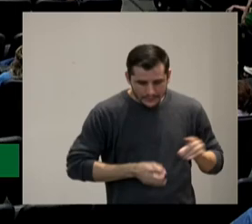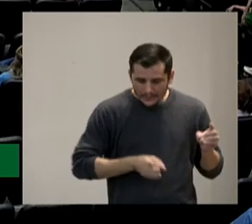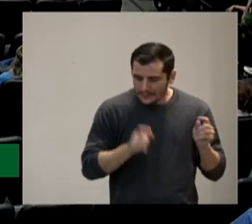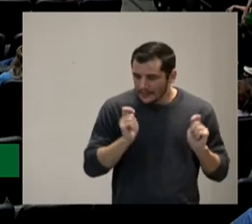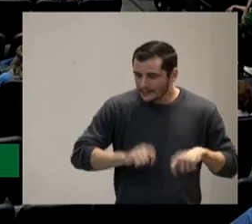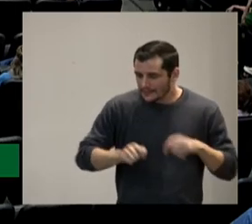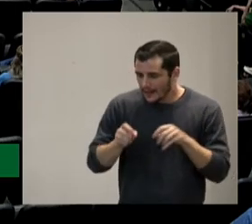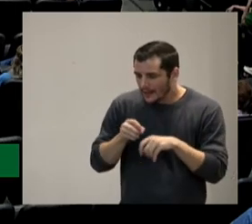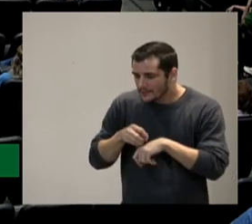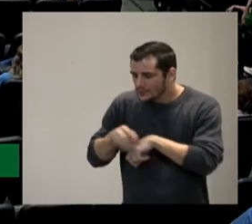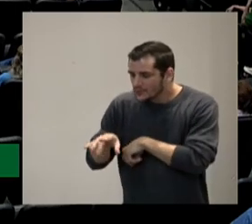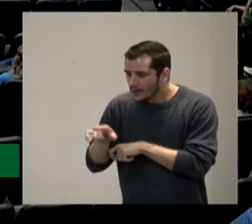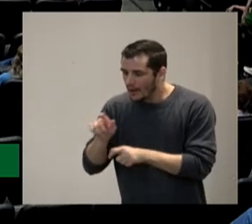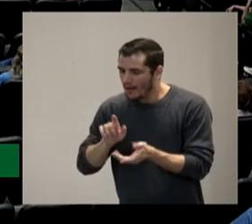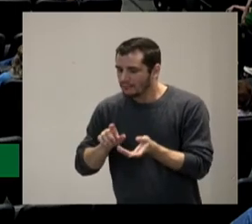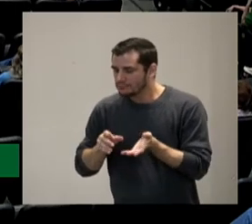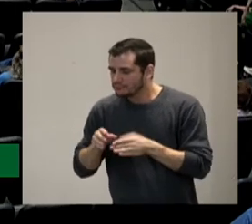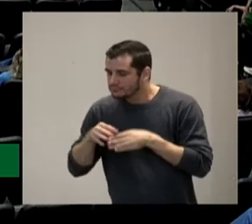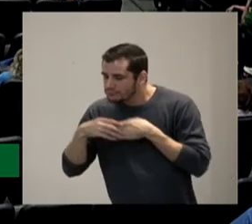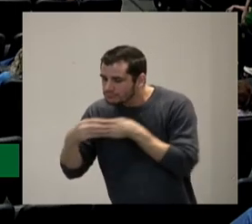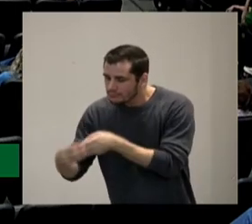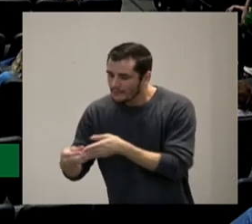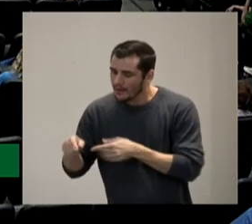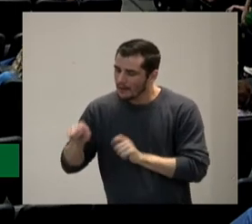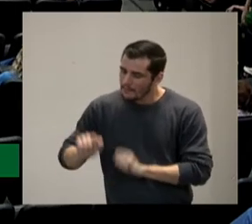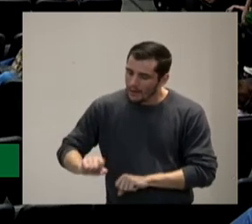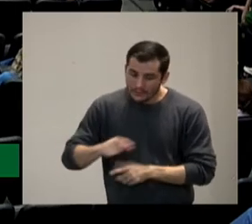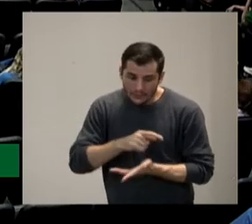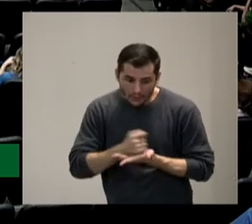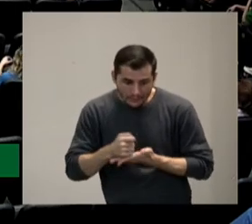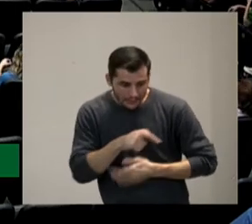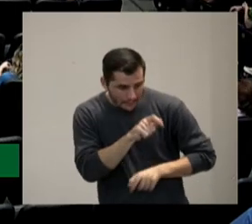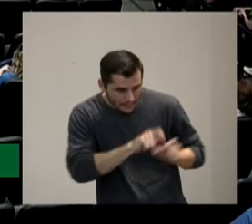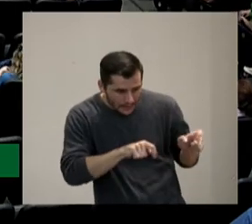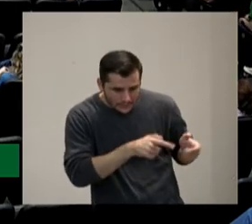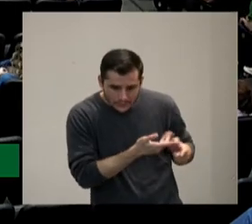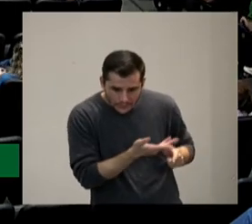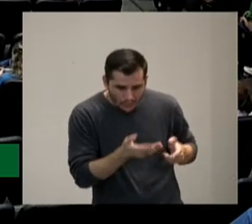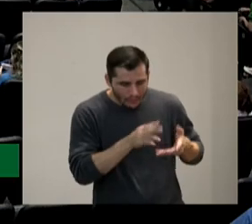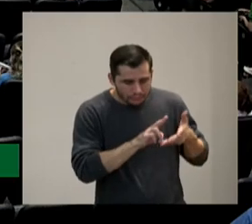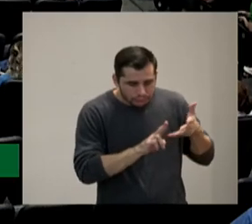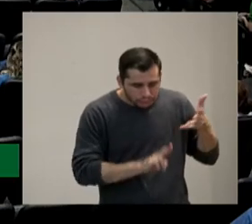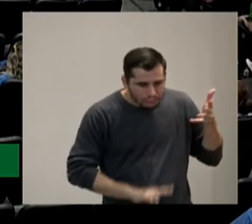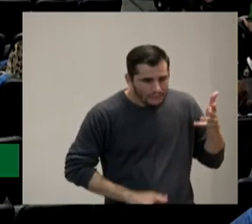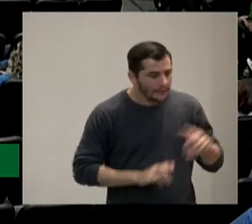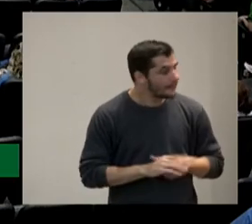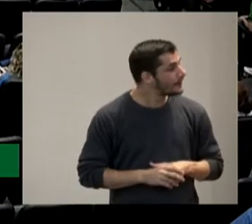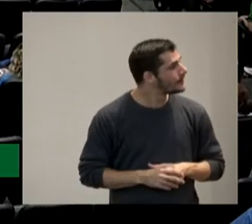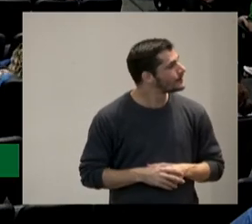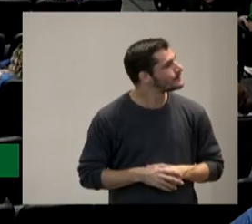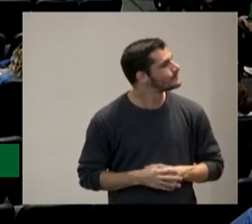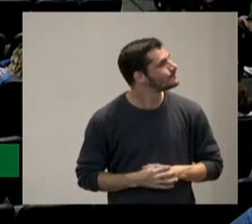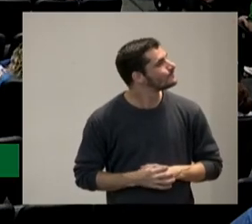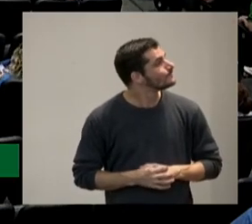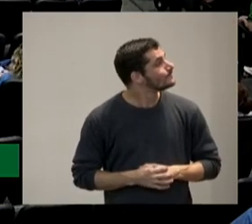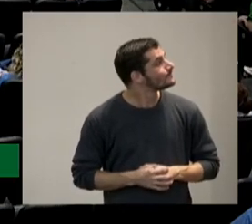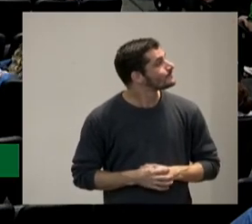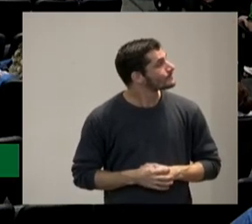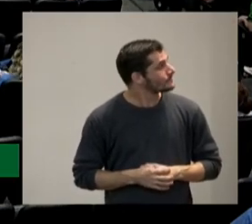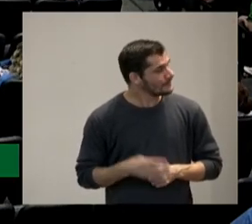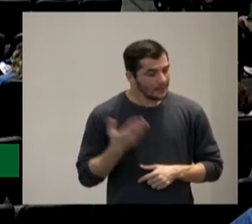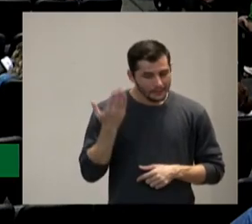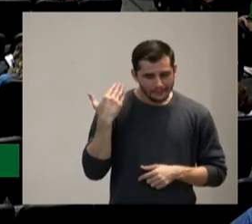não, põe o meu filho aqui graças a Deus isso acabou bom pelo menos aonde eu enxergo desculpa